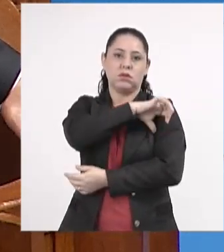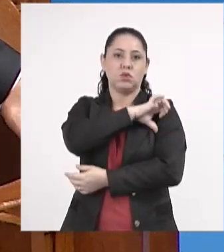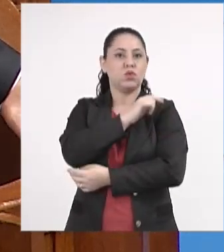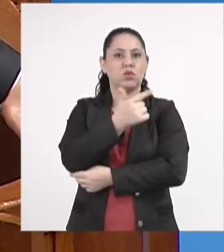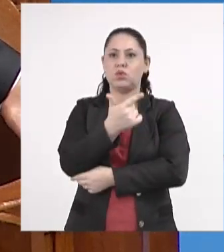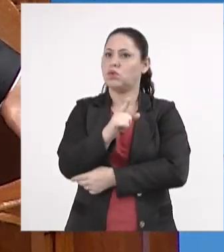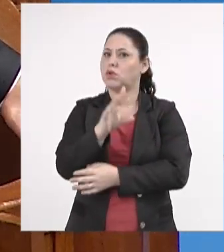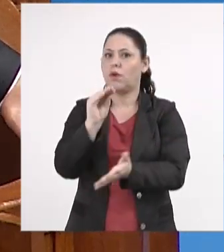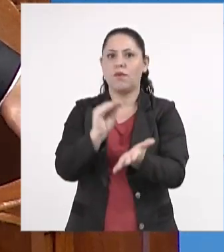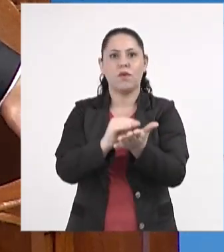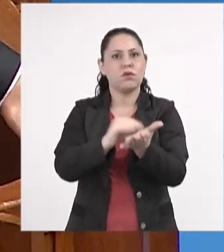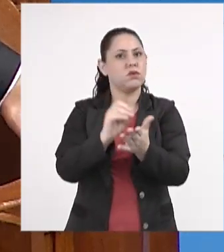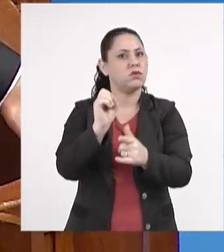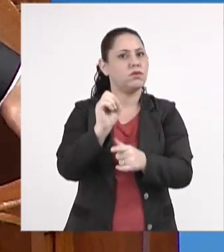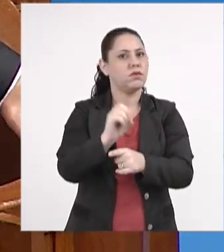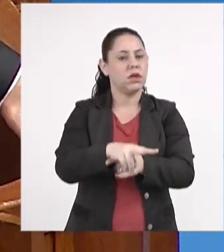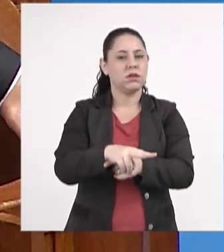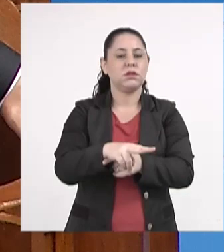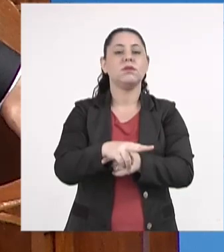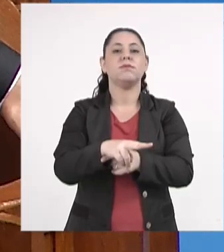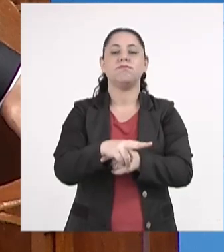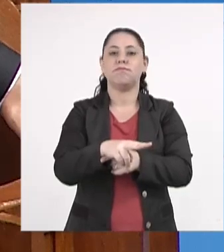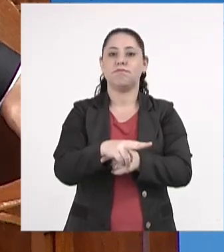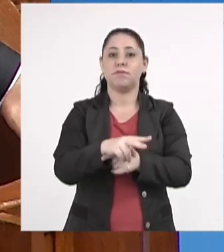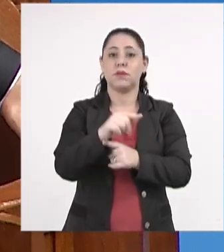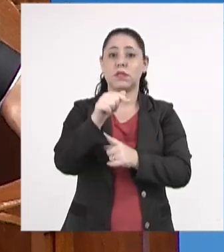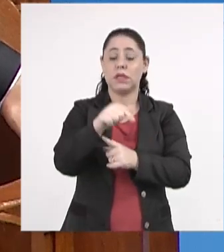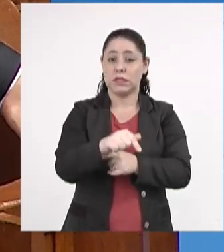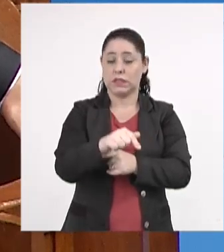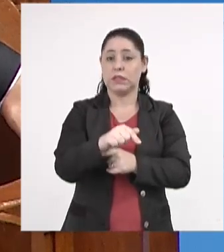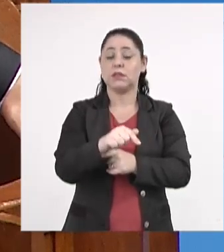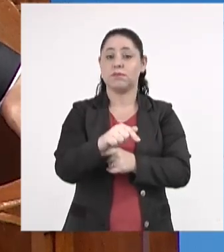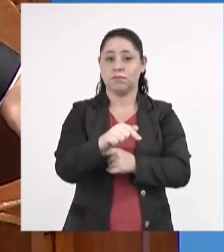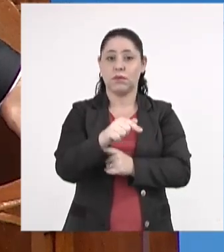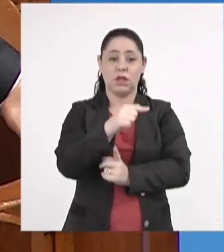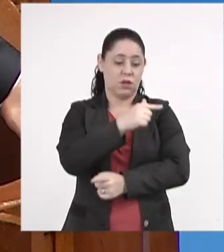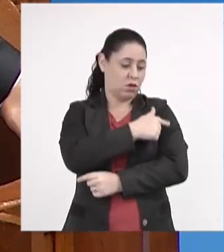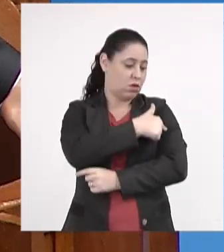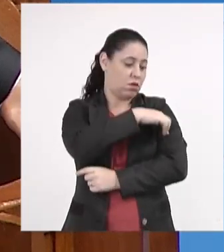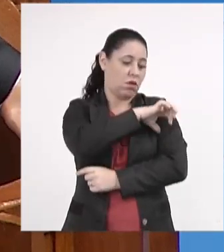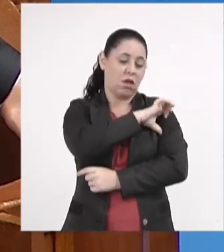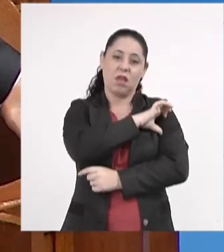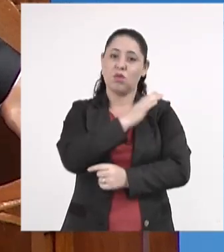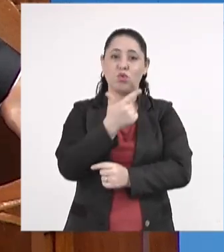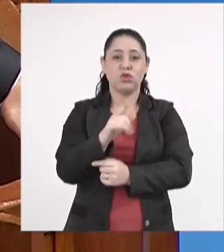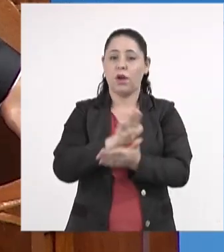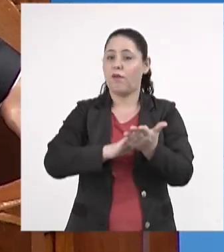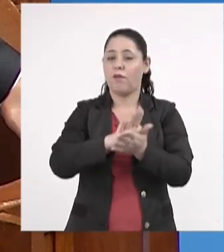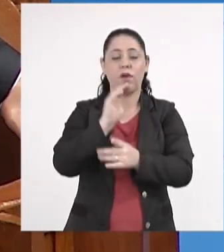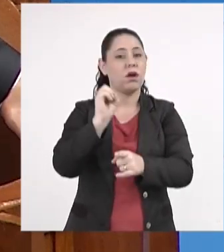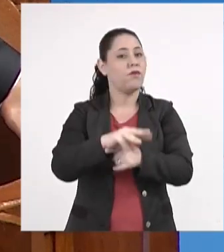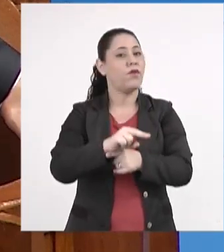havia falta de vagas nesta etapa da educação básica.